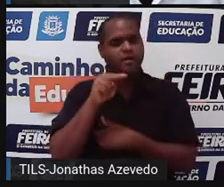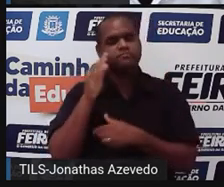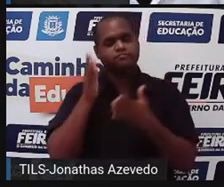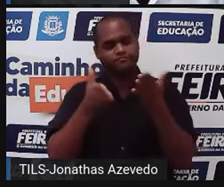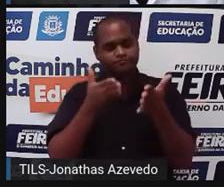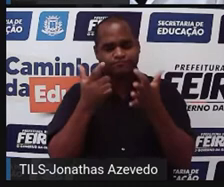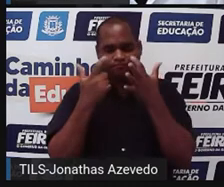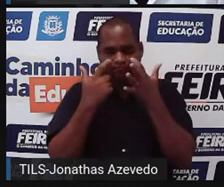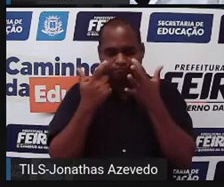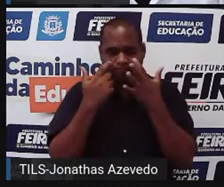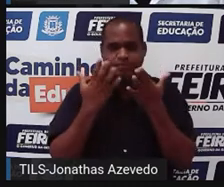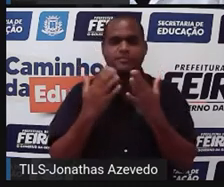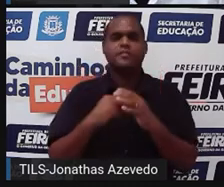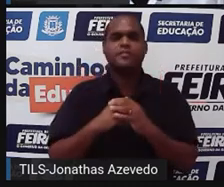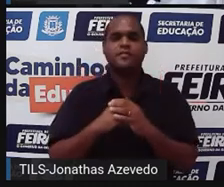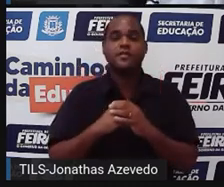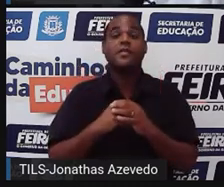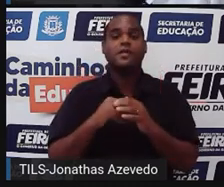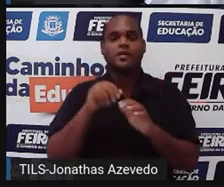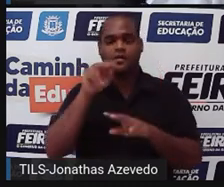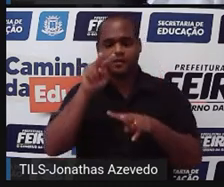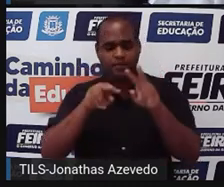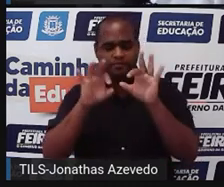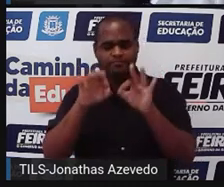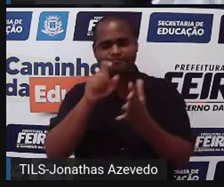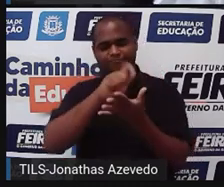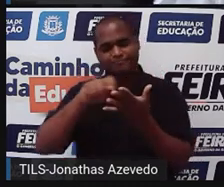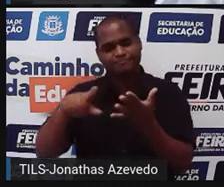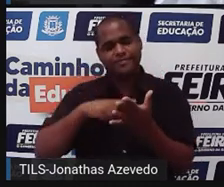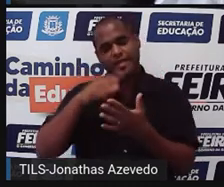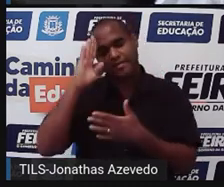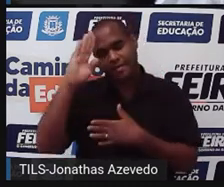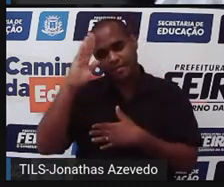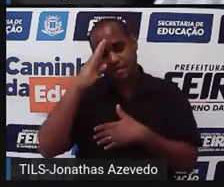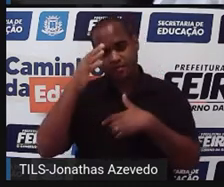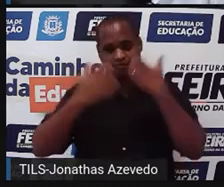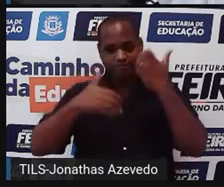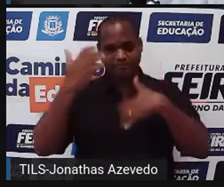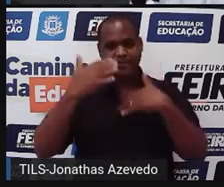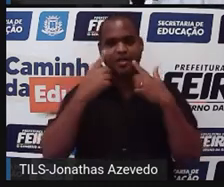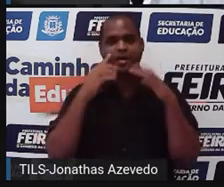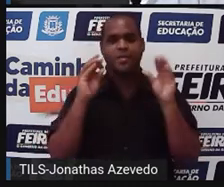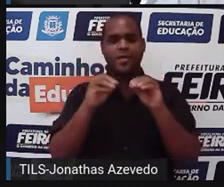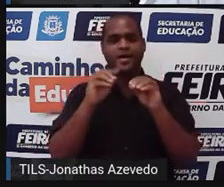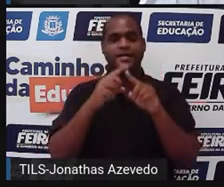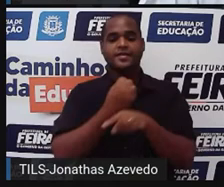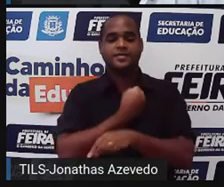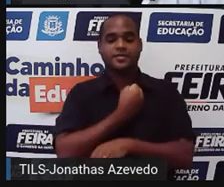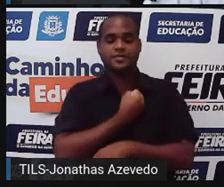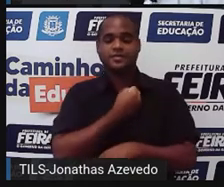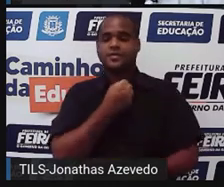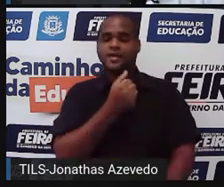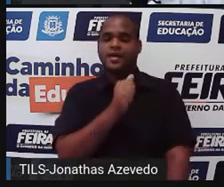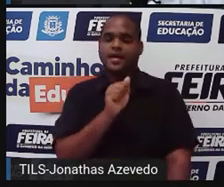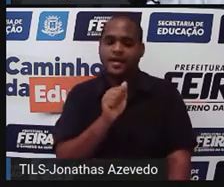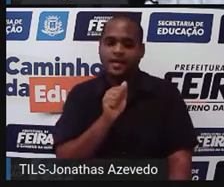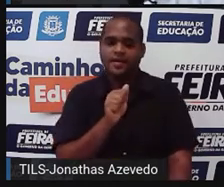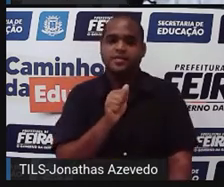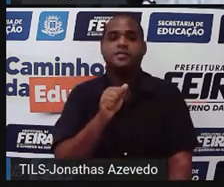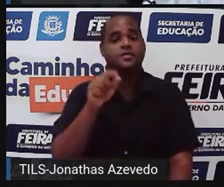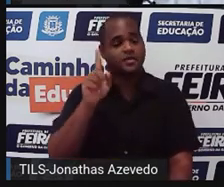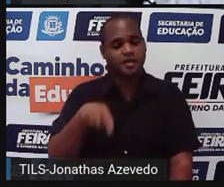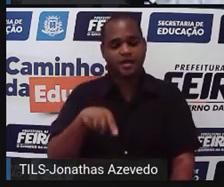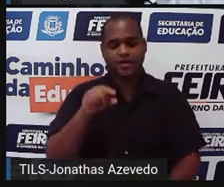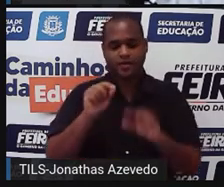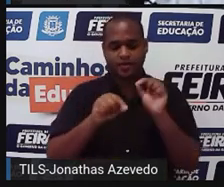cuidadoso. Então, vamos anotar as principais informações. Então, eu estou colocando ali. No item A, o é que eu coloquei que é importante?